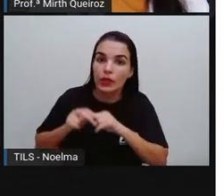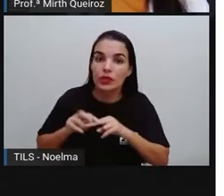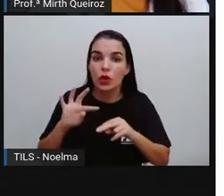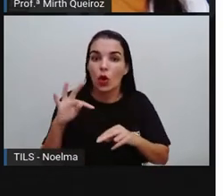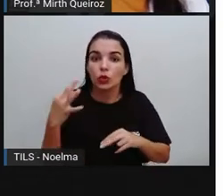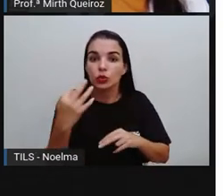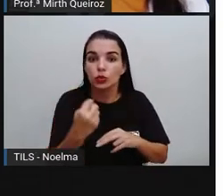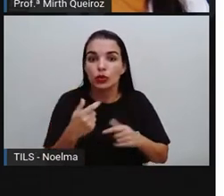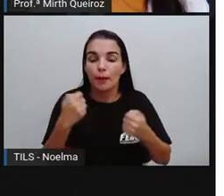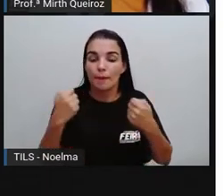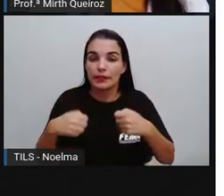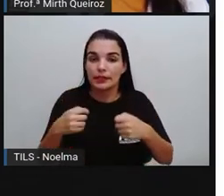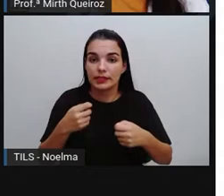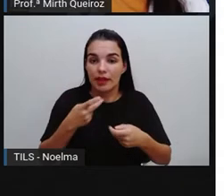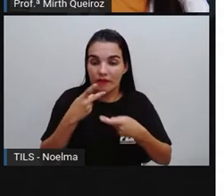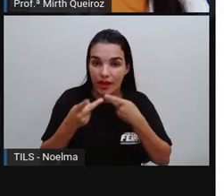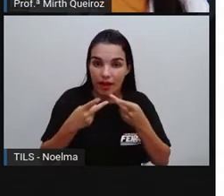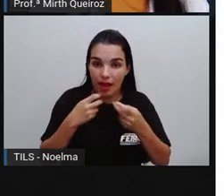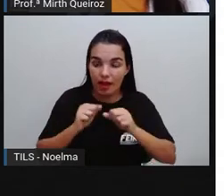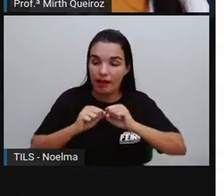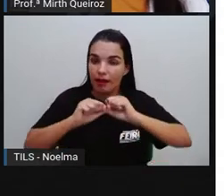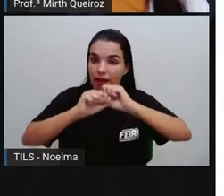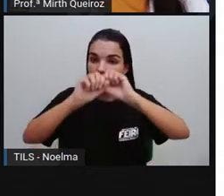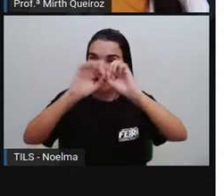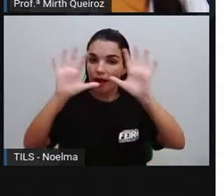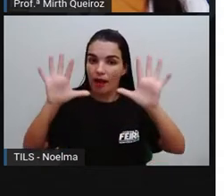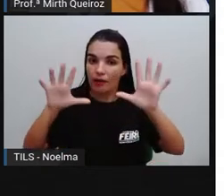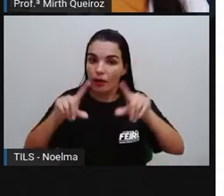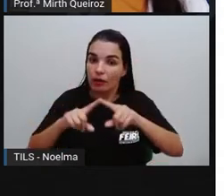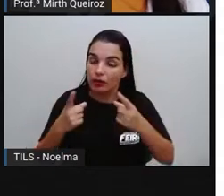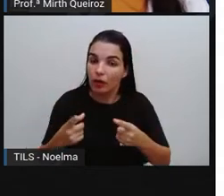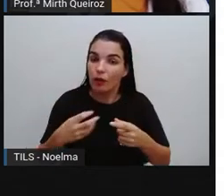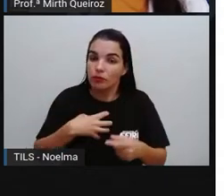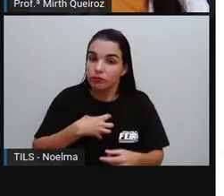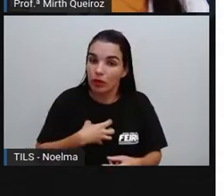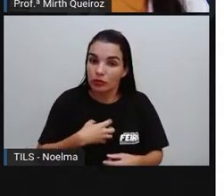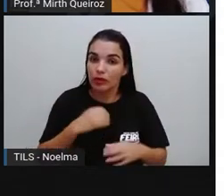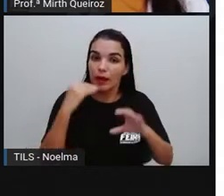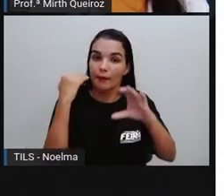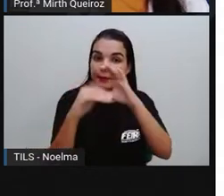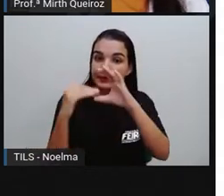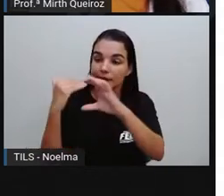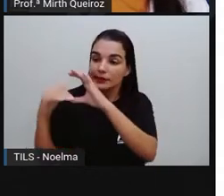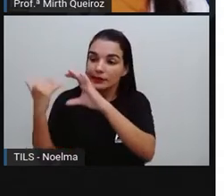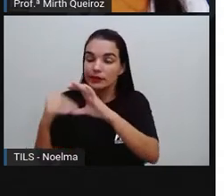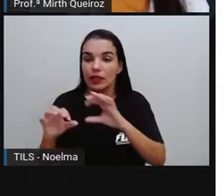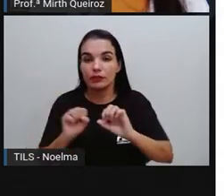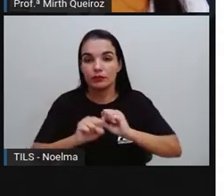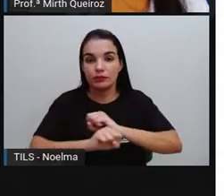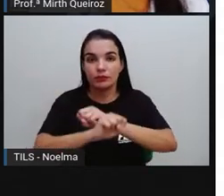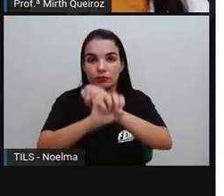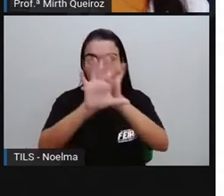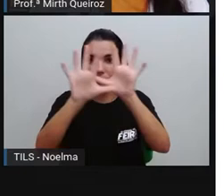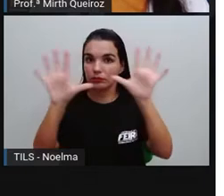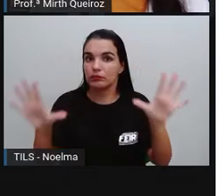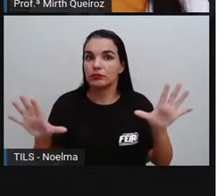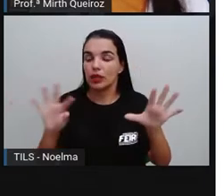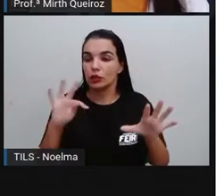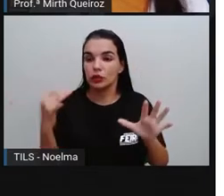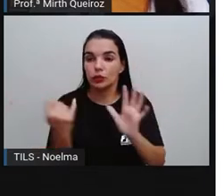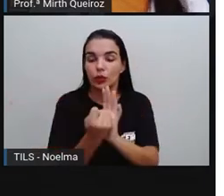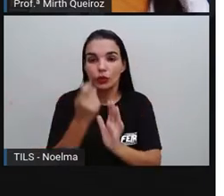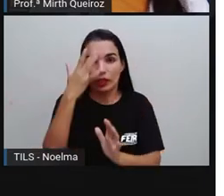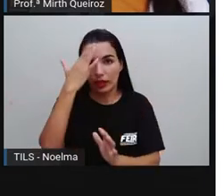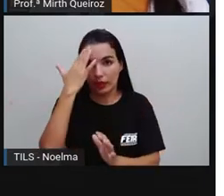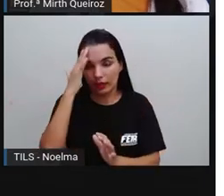que é relatado precisa estar claro, de modo a fazer com que a mensagem seja transmitida de forma adequada. Quando a gente vai